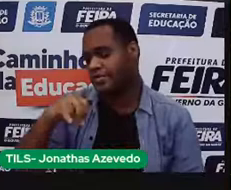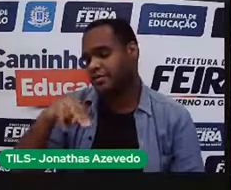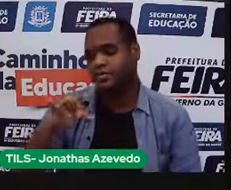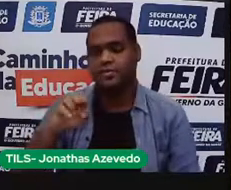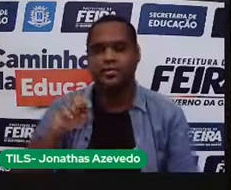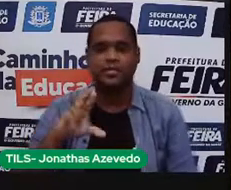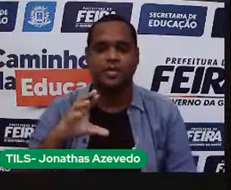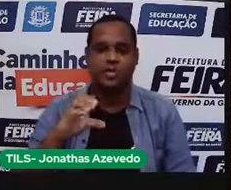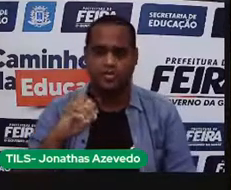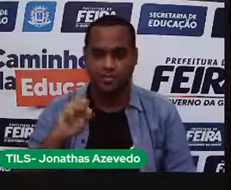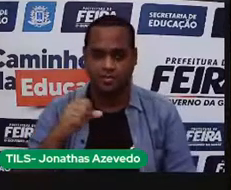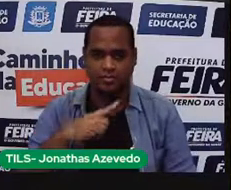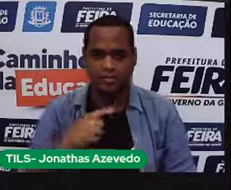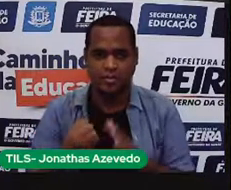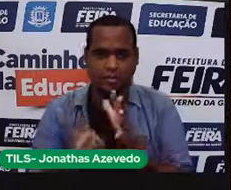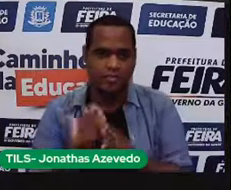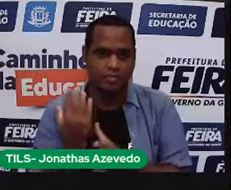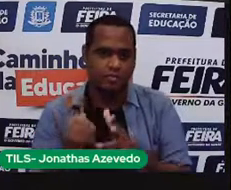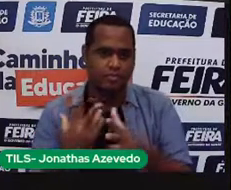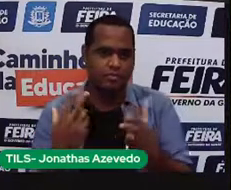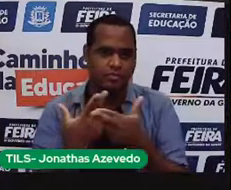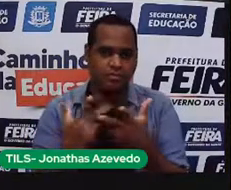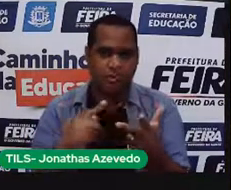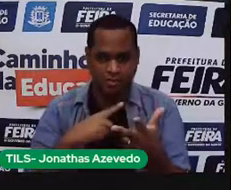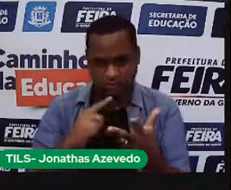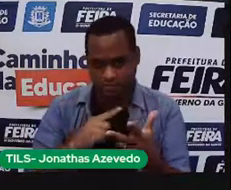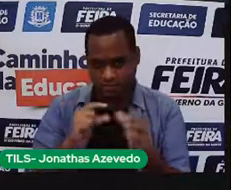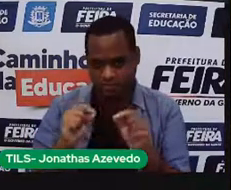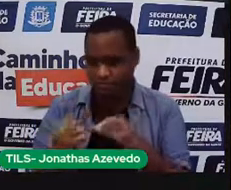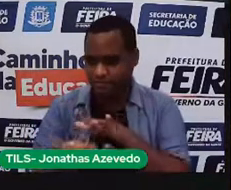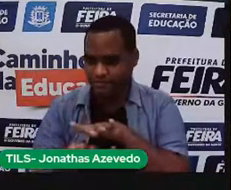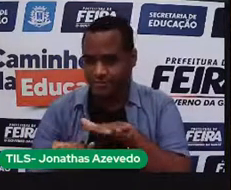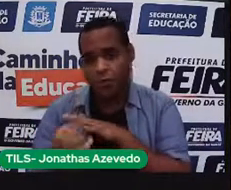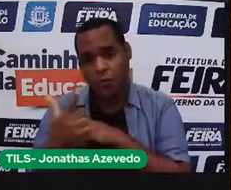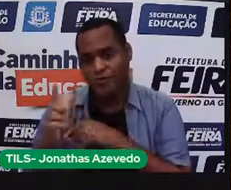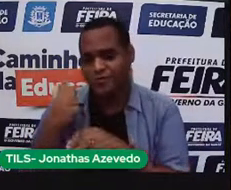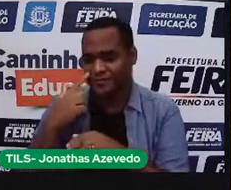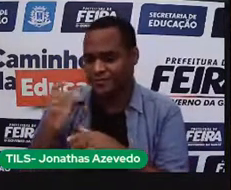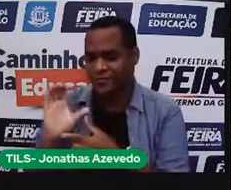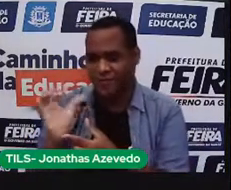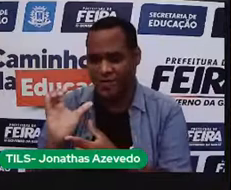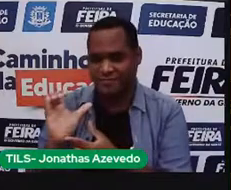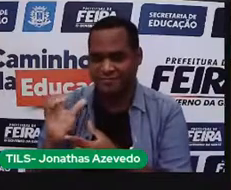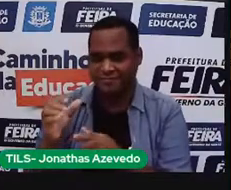produzidos na indústria ou nos laboratórios. Então, essa é a principal diferença entre os dois.